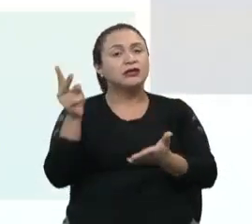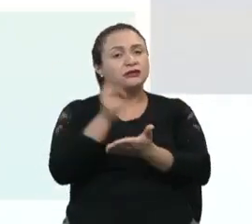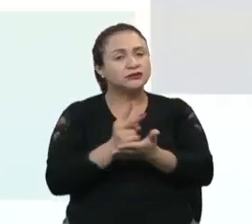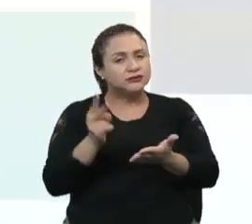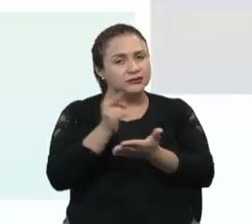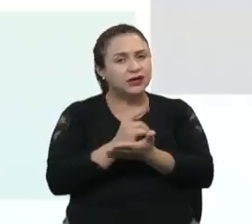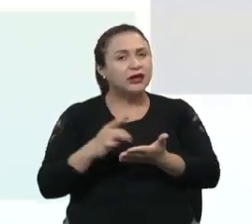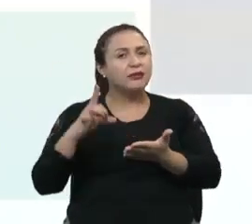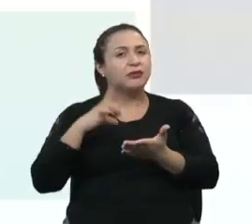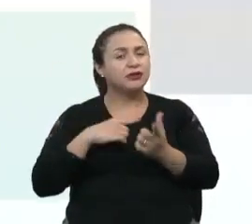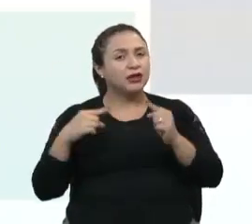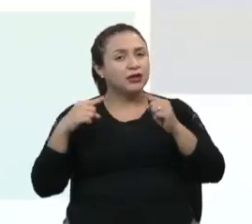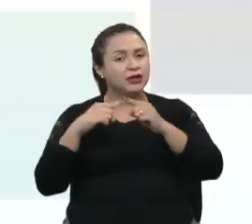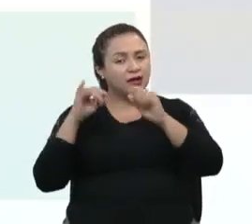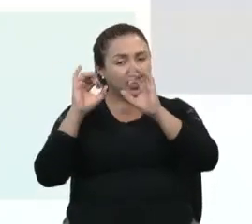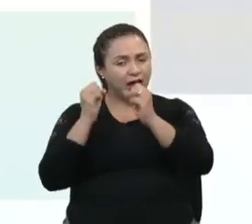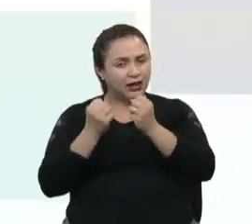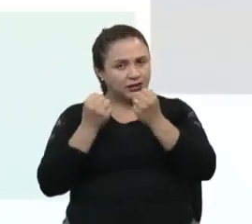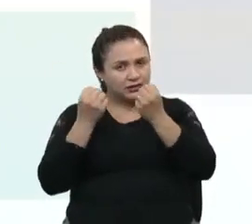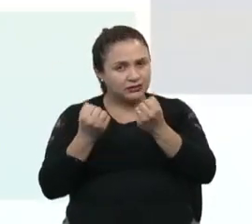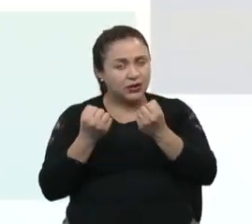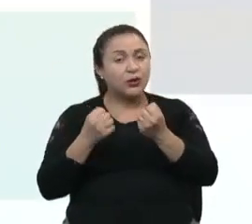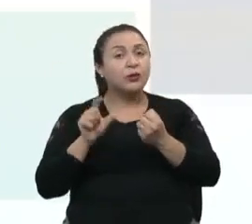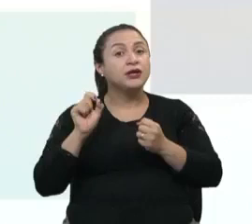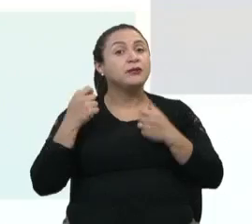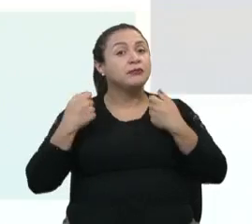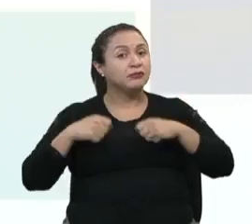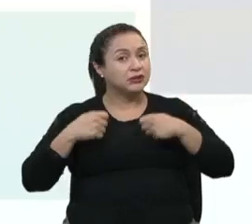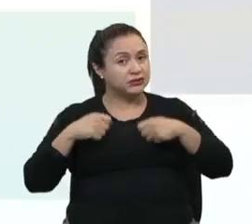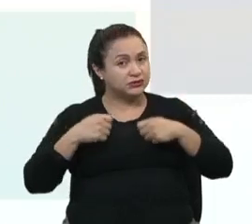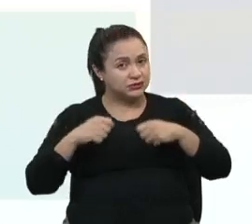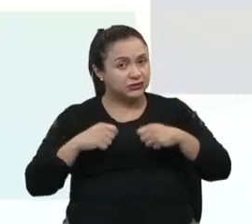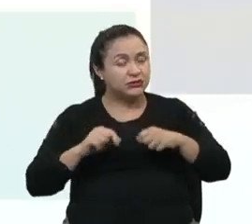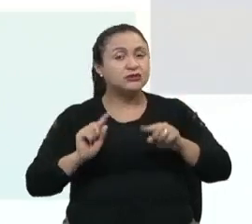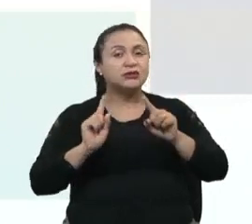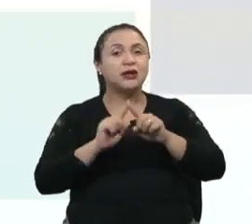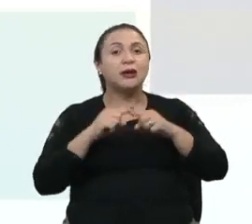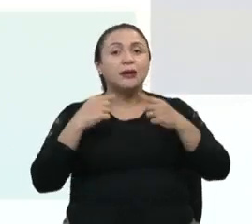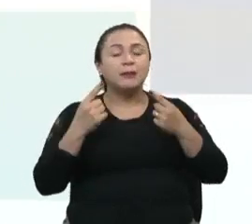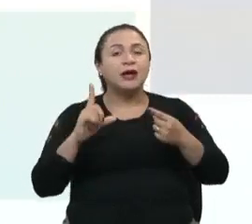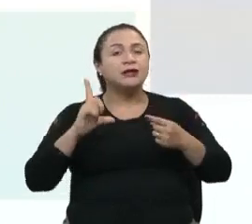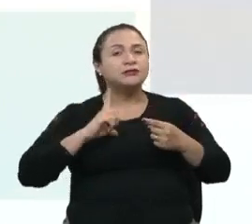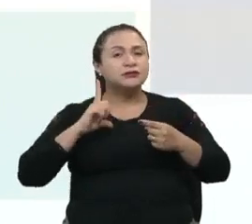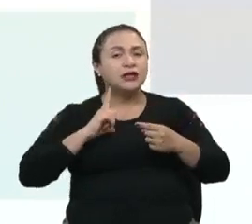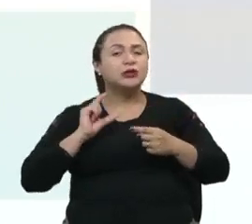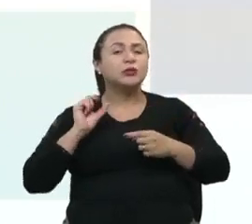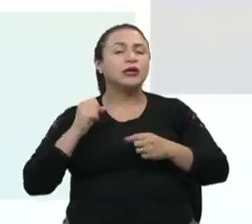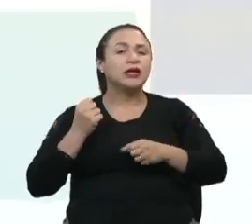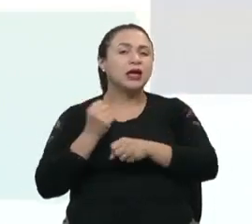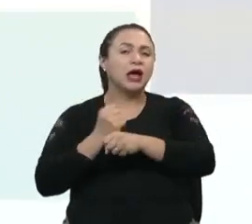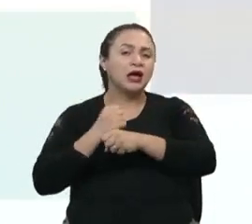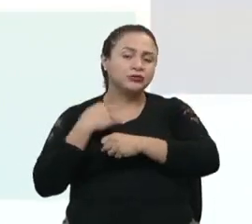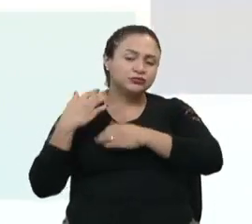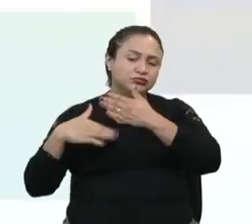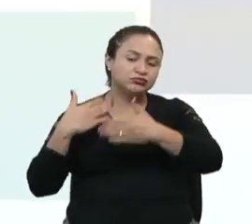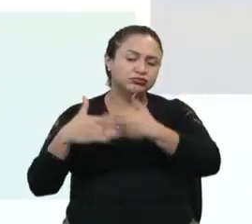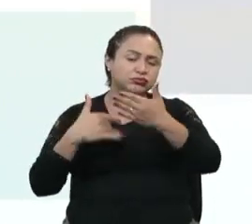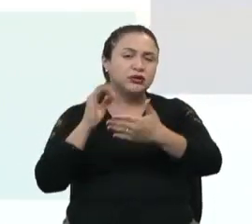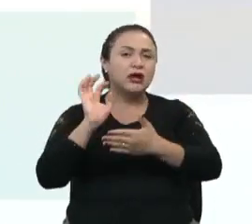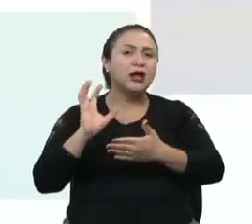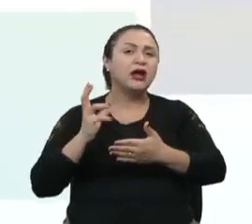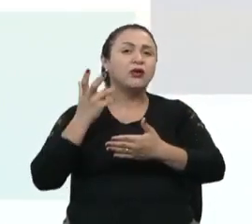ela a atenção que ela merece, mas com o passar dos anos ocorre